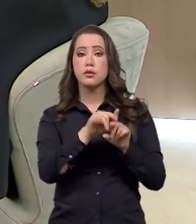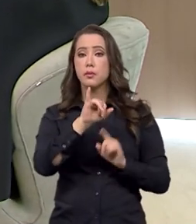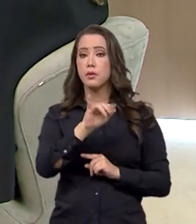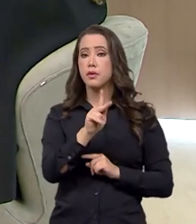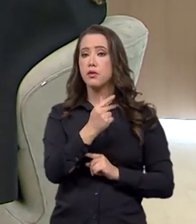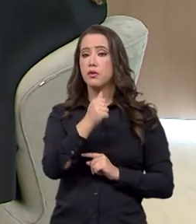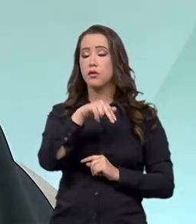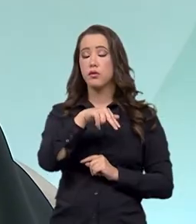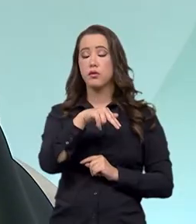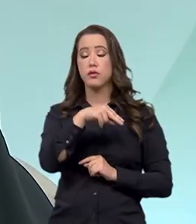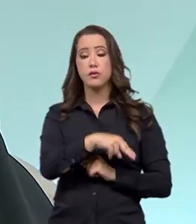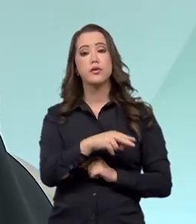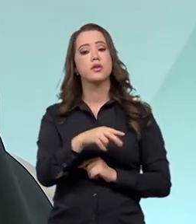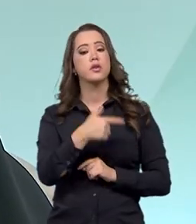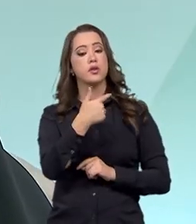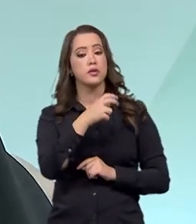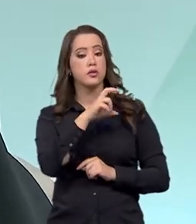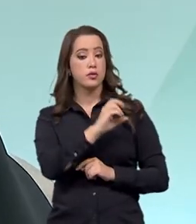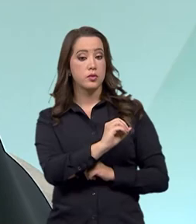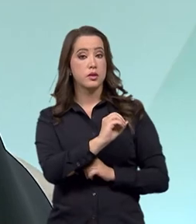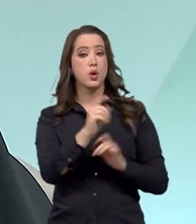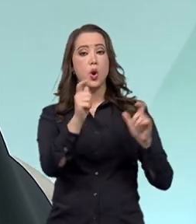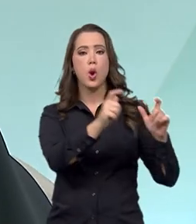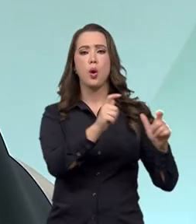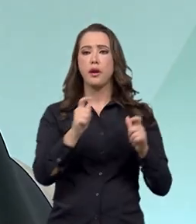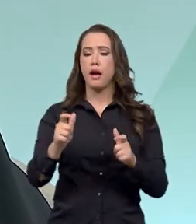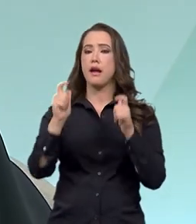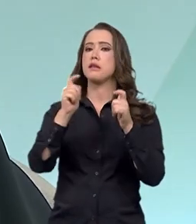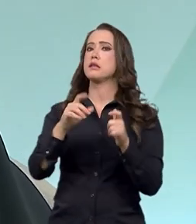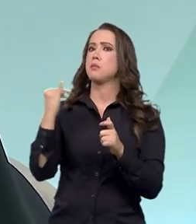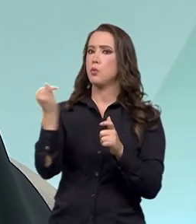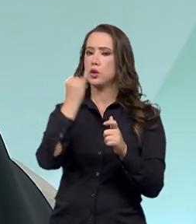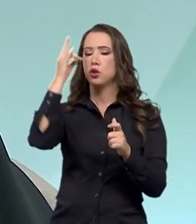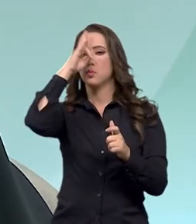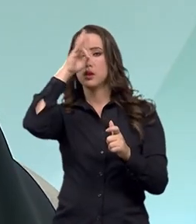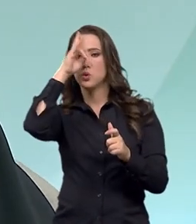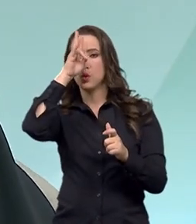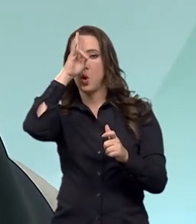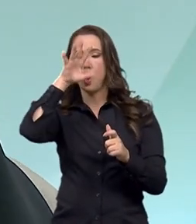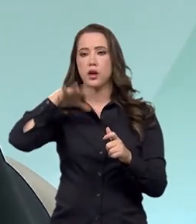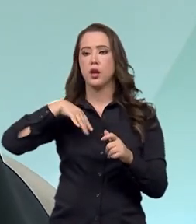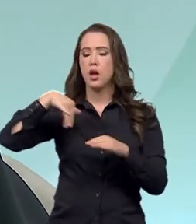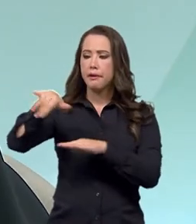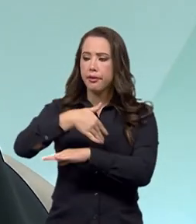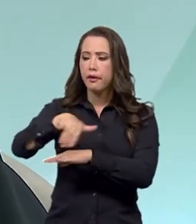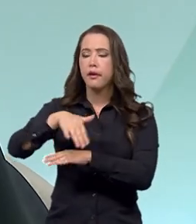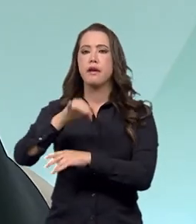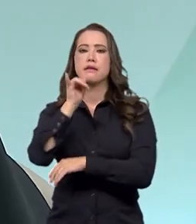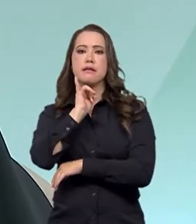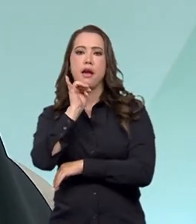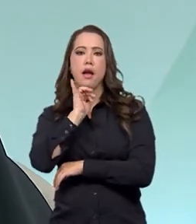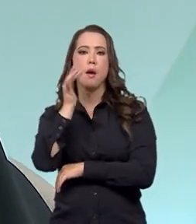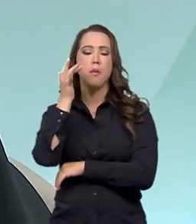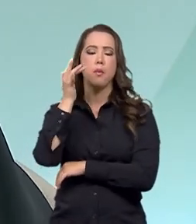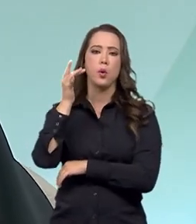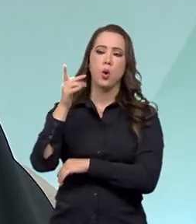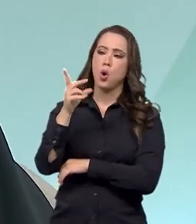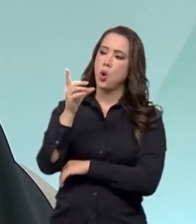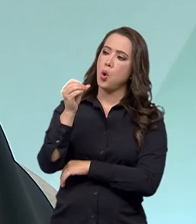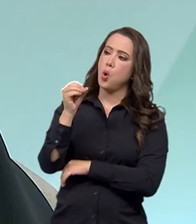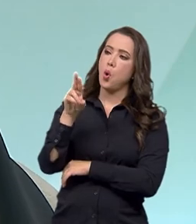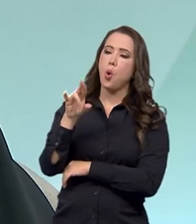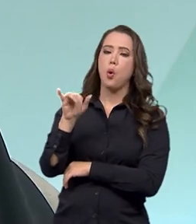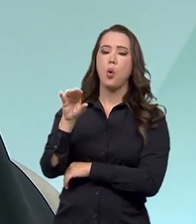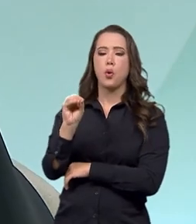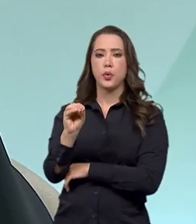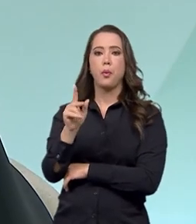centros históricos tombados, conjuntos urbanos tombados, como é o caso de Ouro Preto, Diamantina, que a